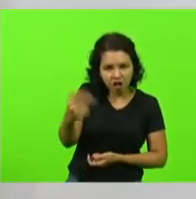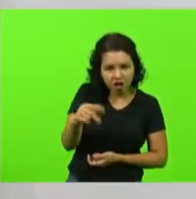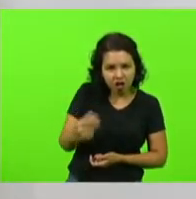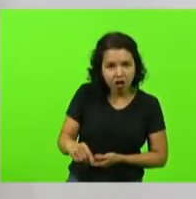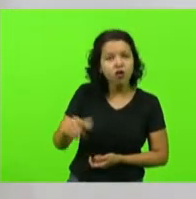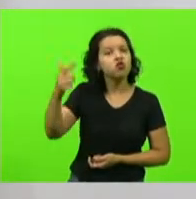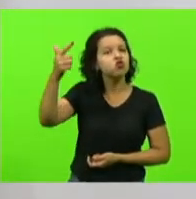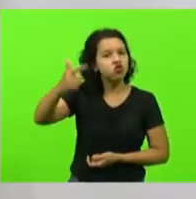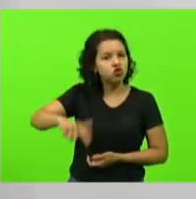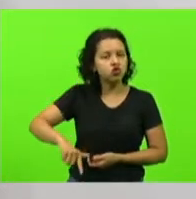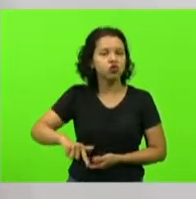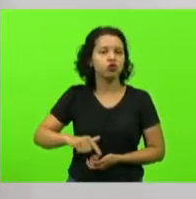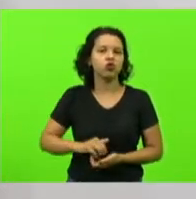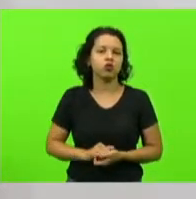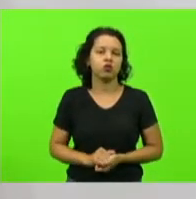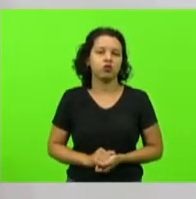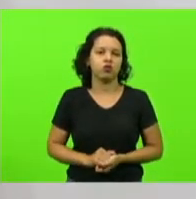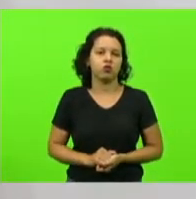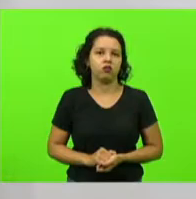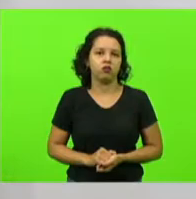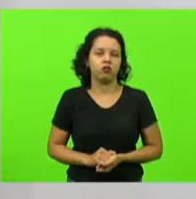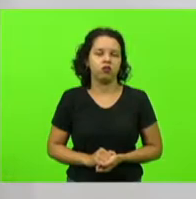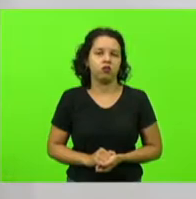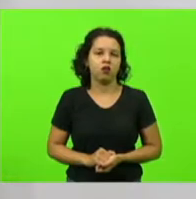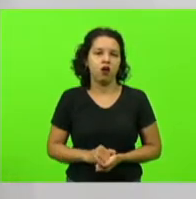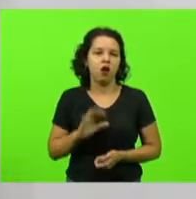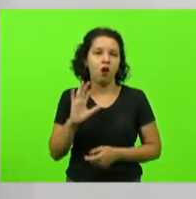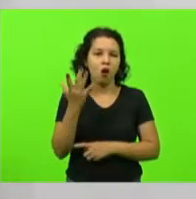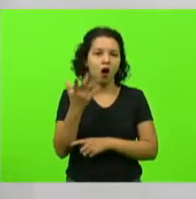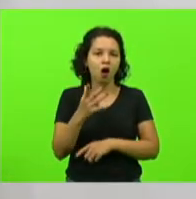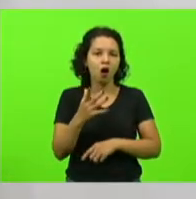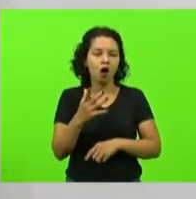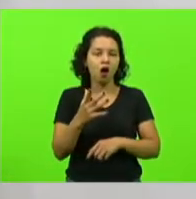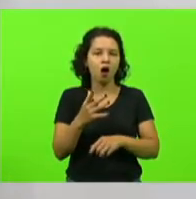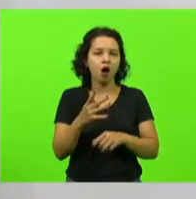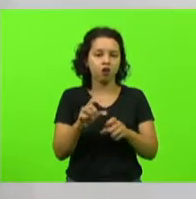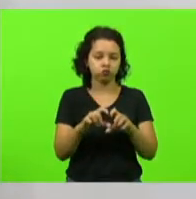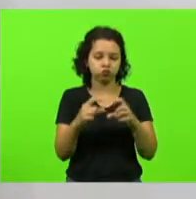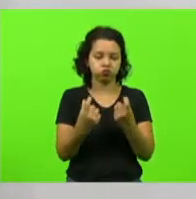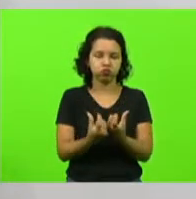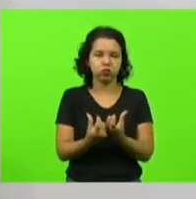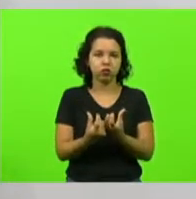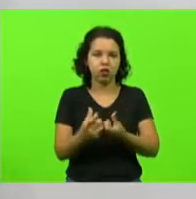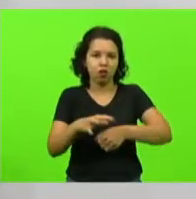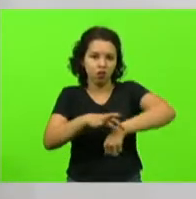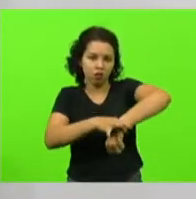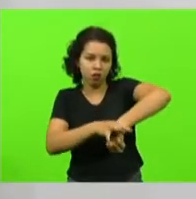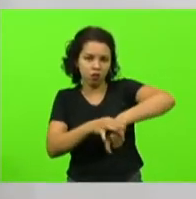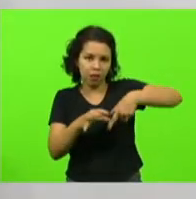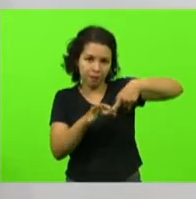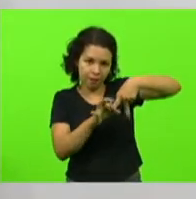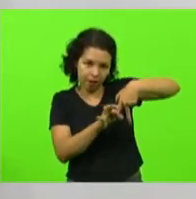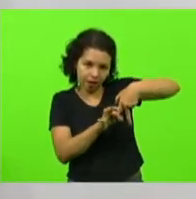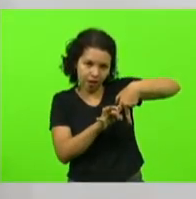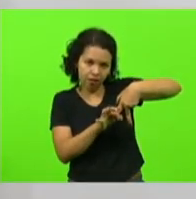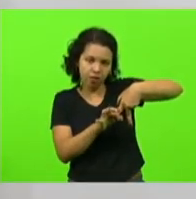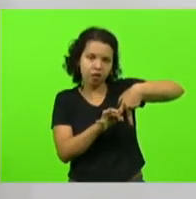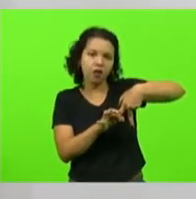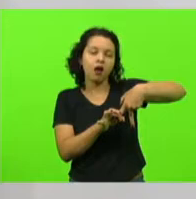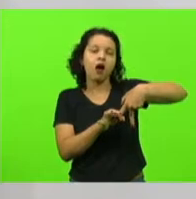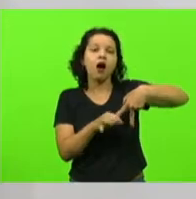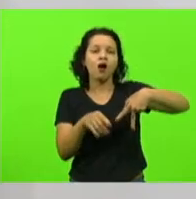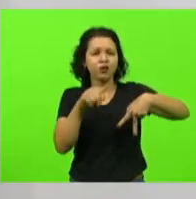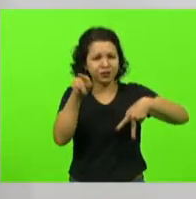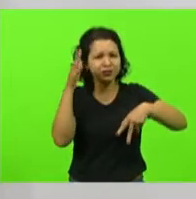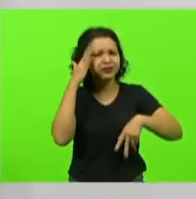no máximo com uma tornozeleira eletrônica na perna e a tornozeleira eletrônica, todos sabem aqui, ele